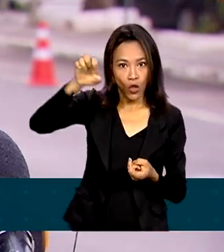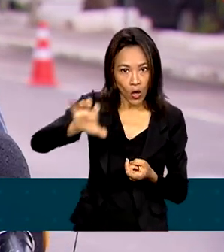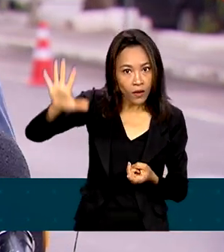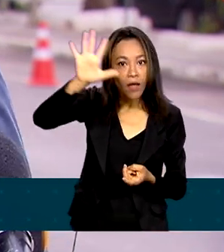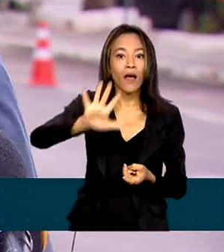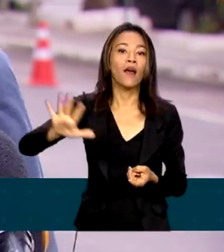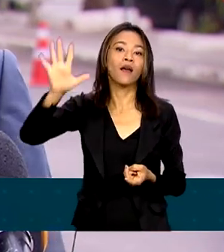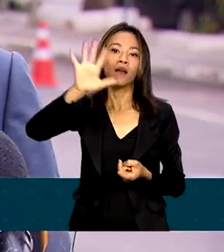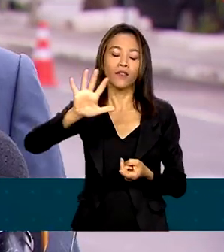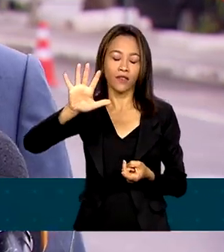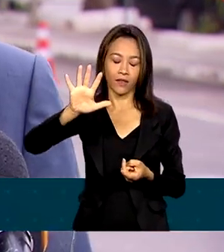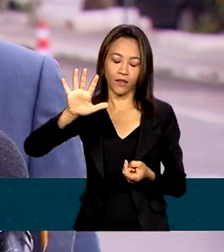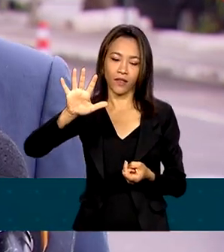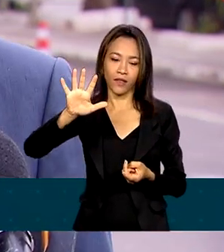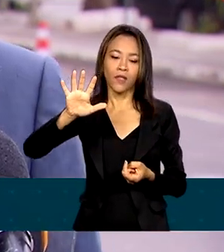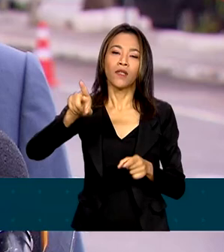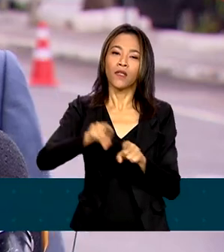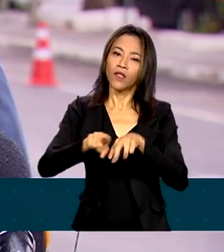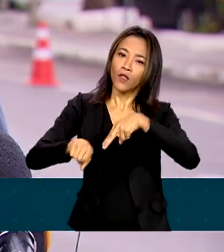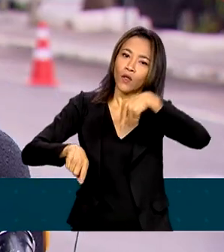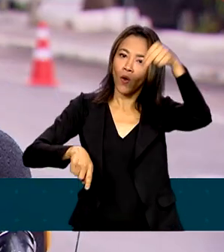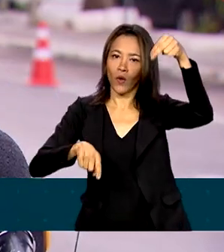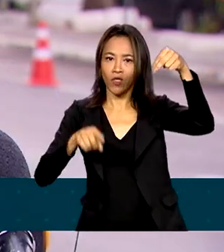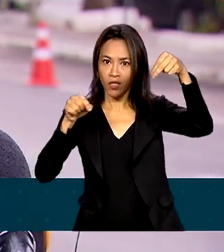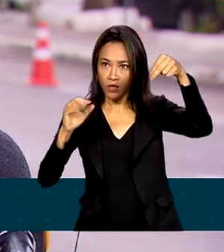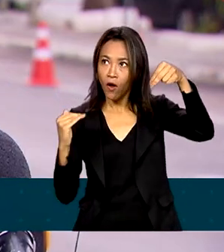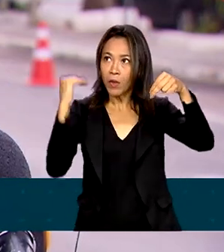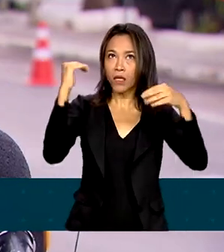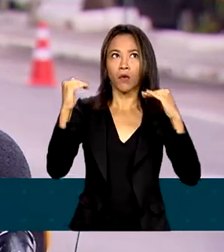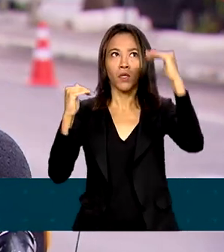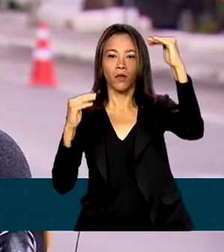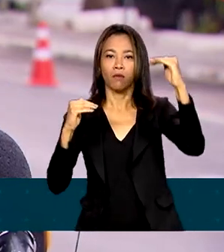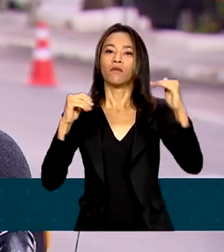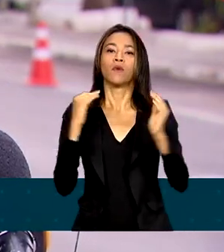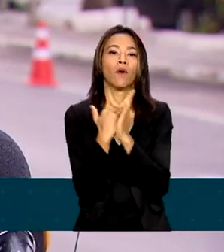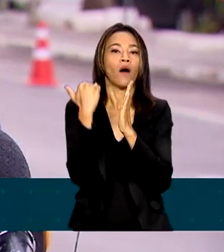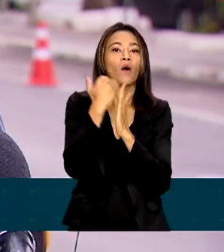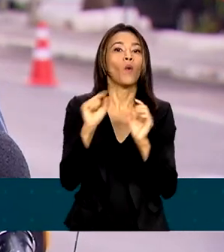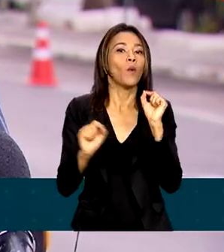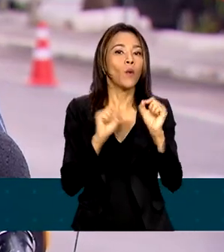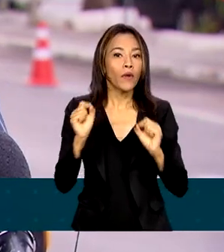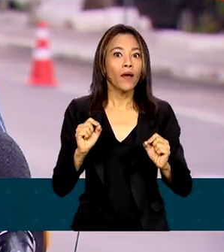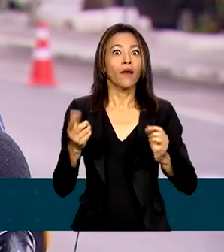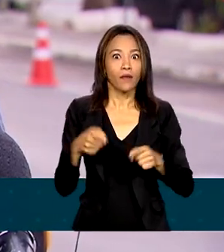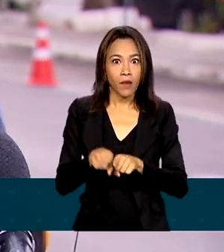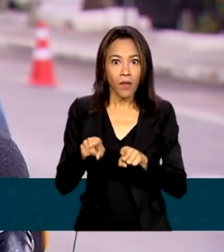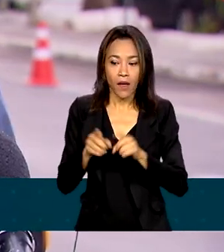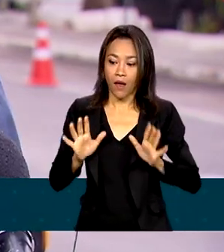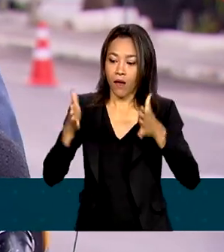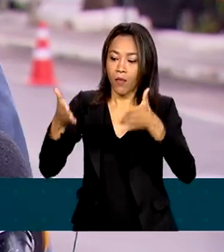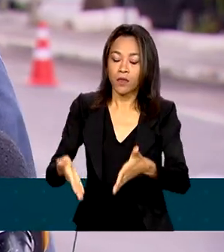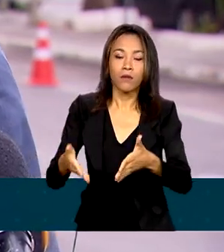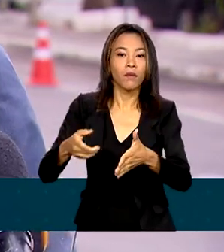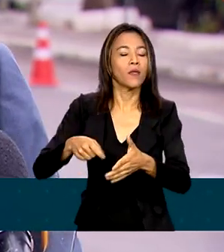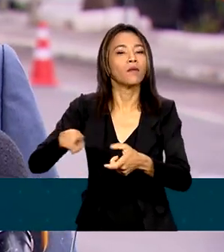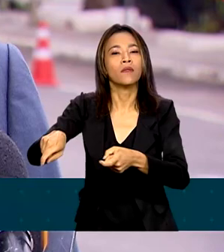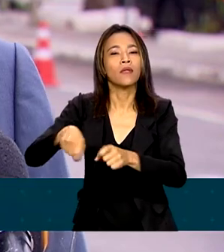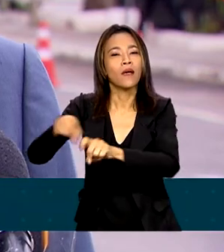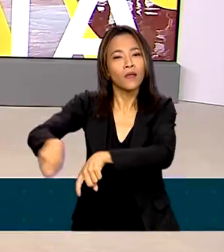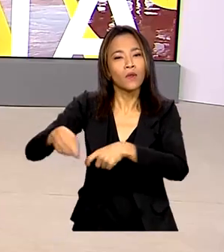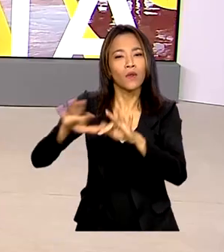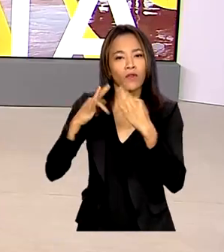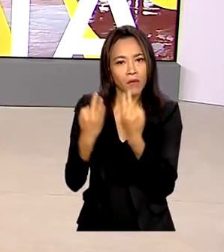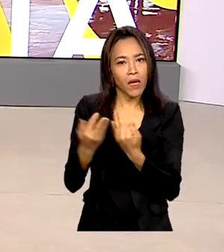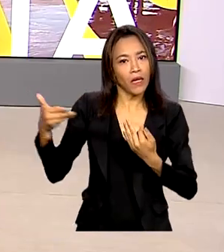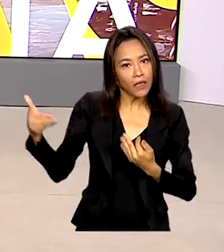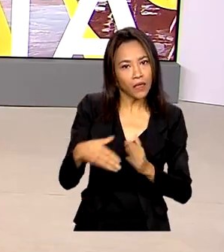e no norte brasileiro, aumentando, ou seja, a participação da agricultura familiar no projeto do biodiesel.